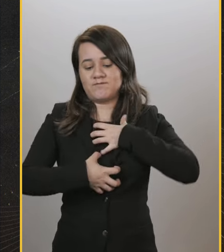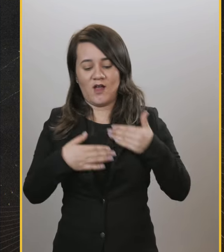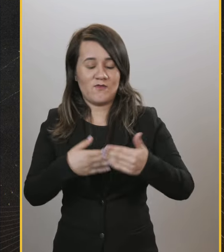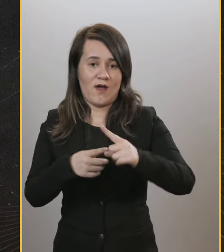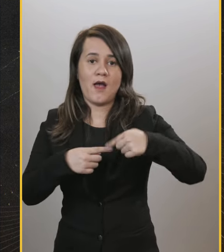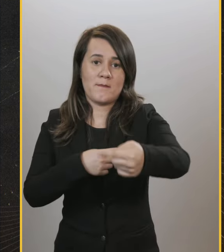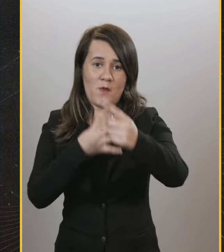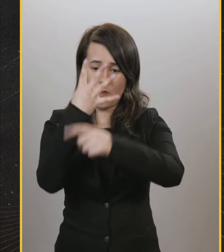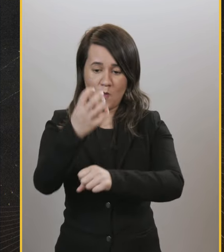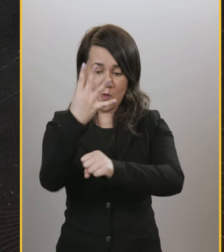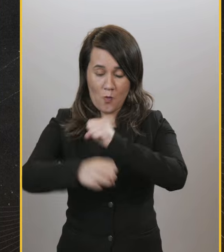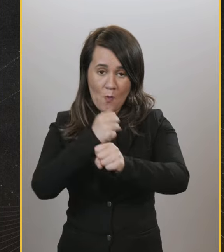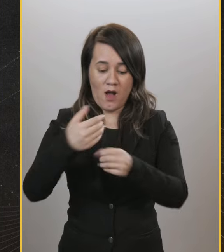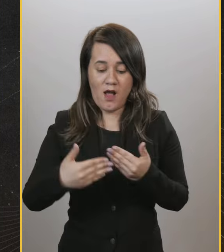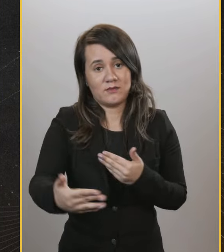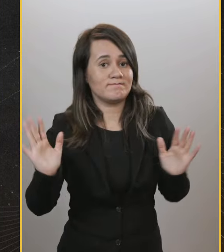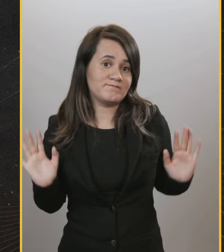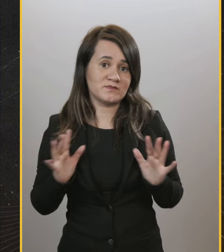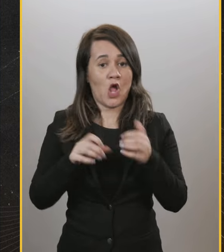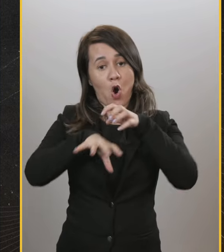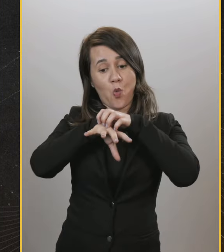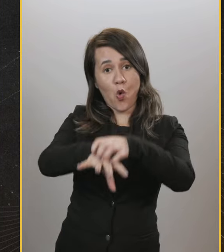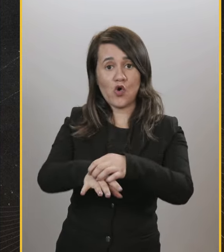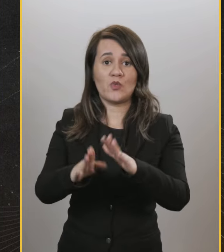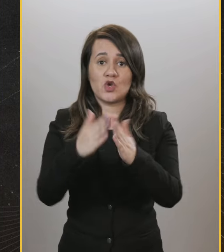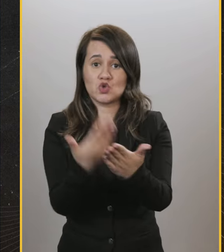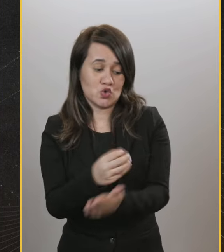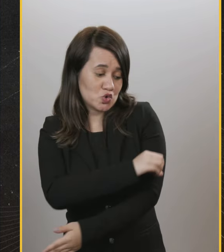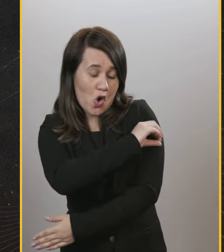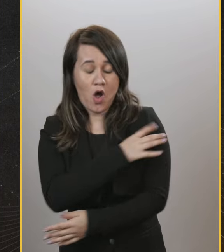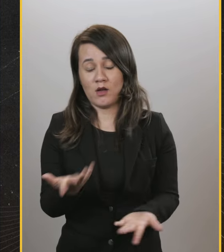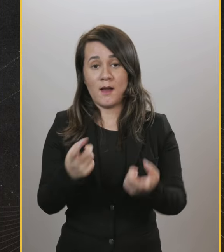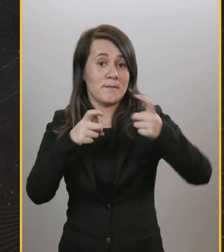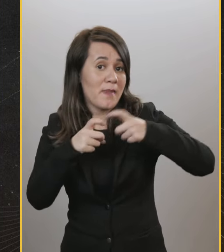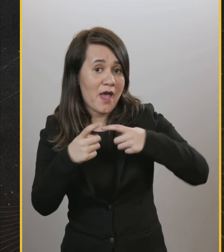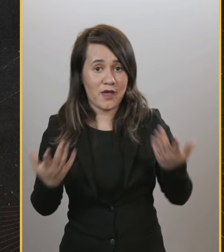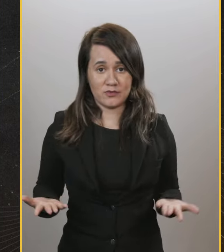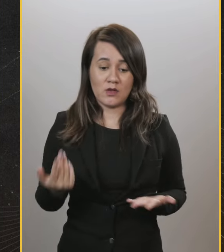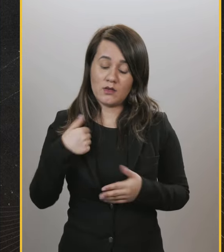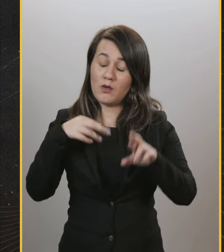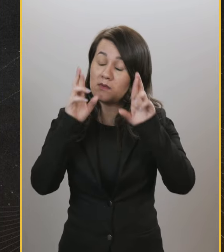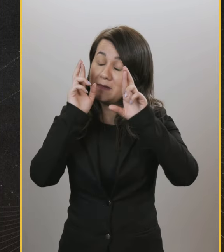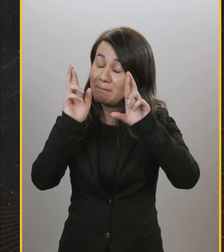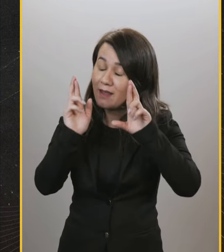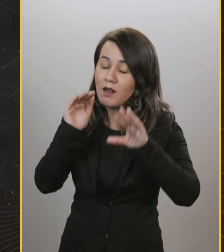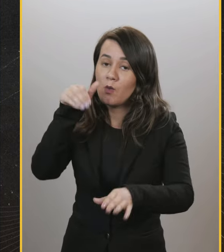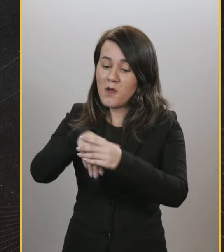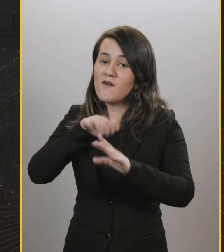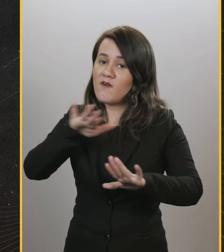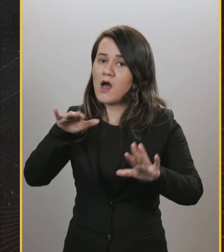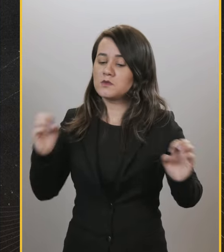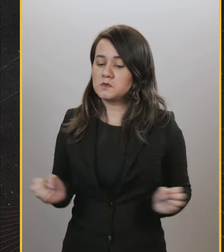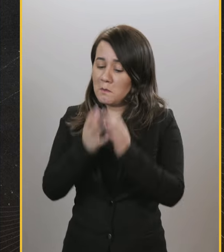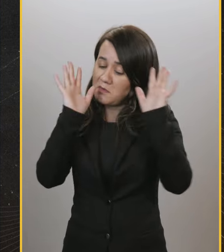vida delas vai ser muito afetada pelo que acontecer nos próximos quatro anos. É o ônibus, é a creche, é o médico. Então, eu tenho esperança que a urna vai